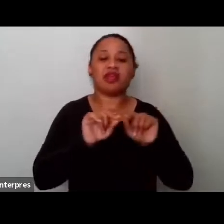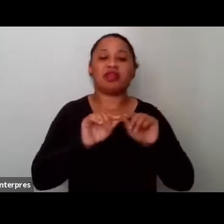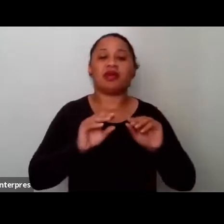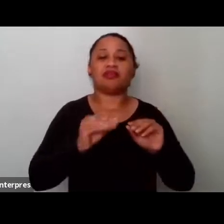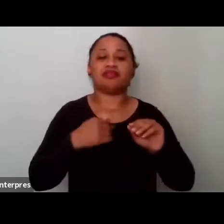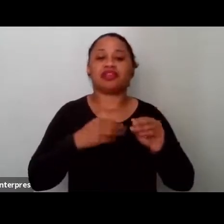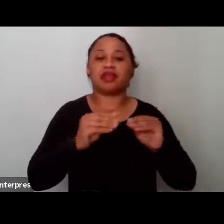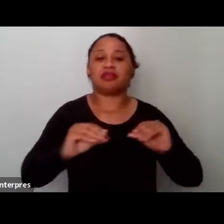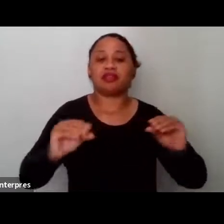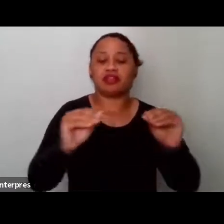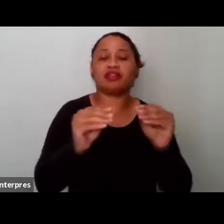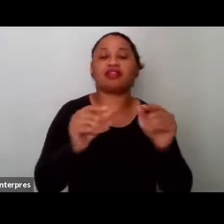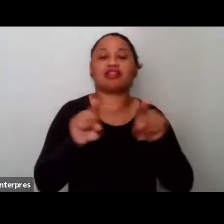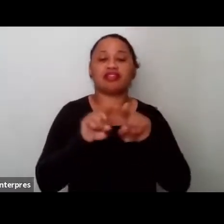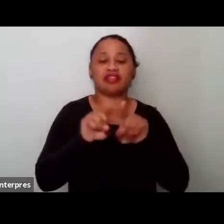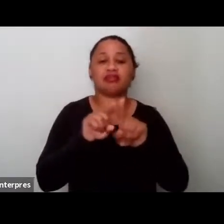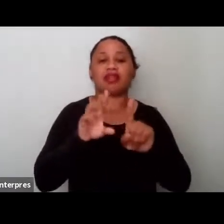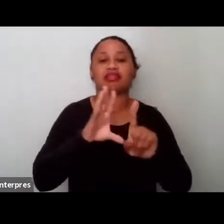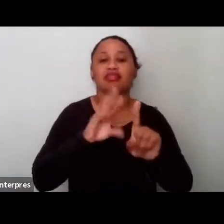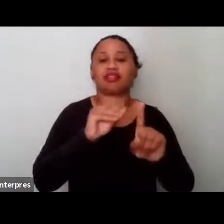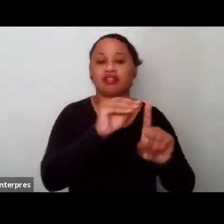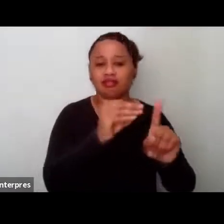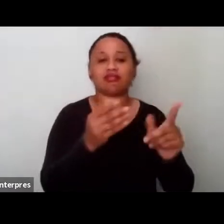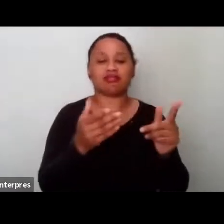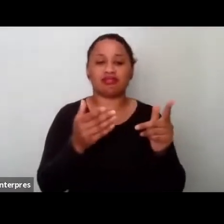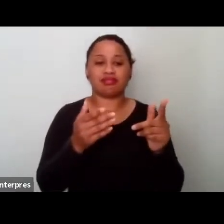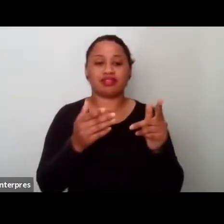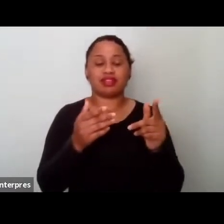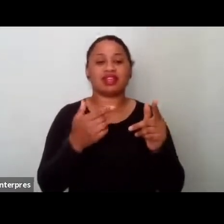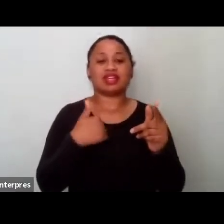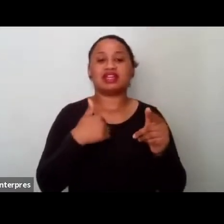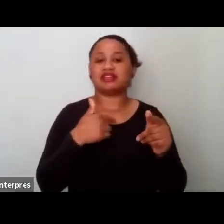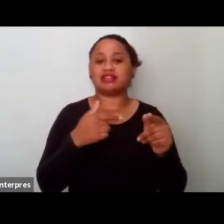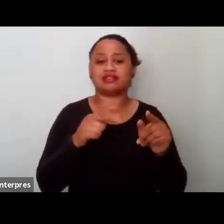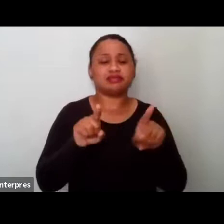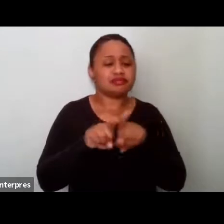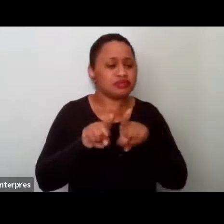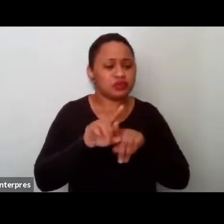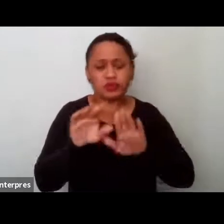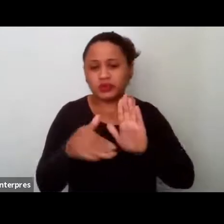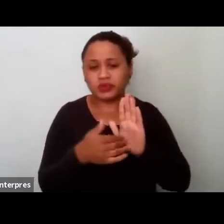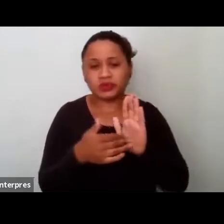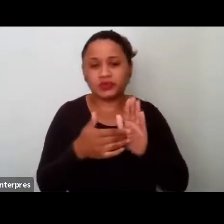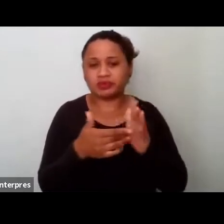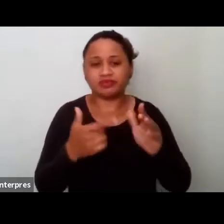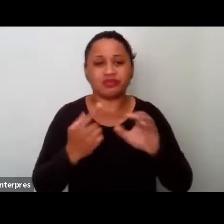de uma homossexualidade, ou seja, né, todo um estereótipo que vem associado a isso, né,